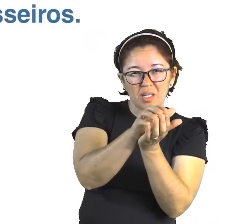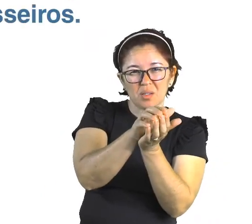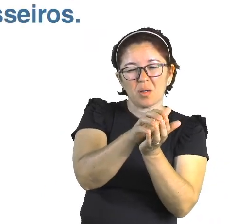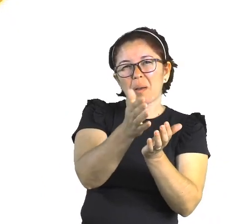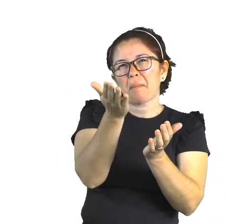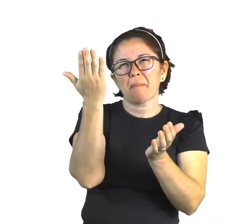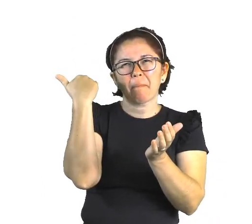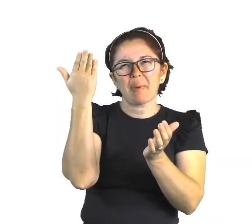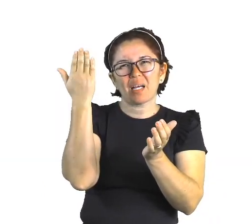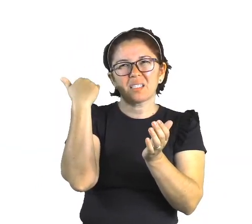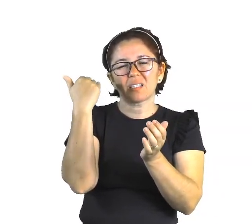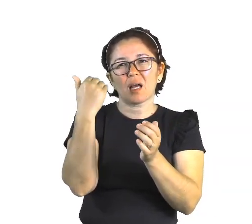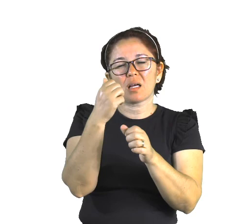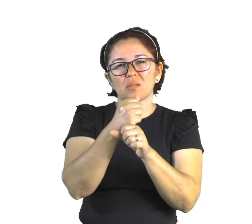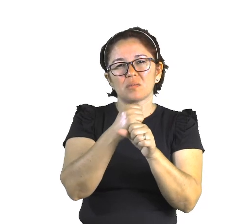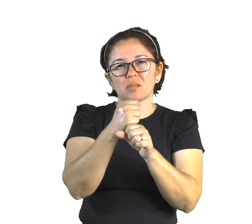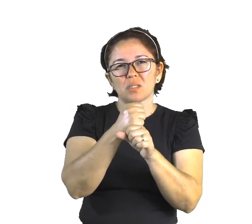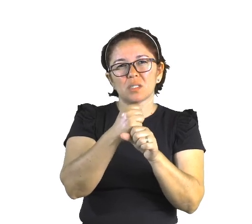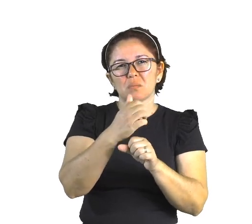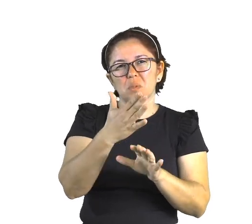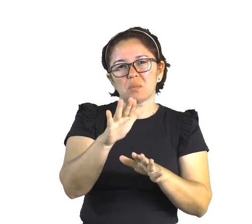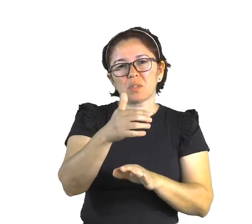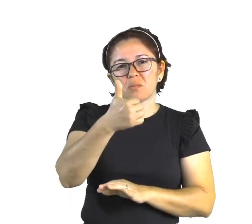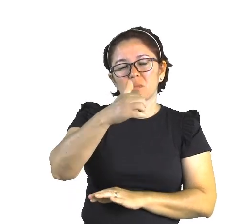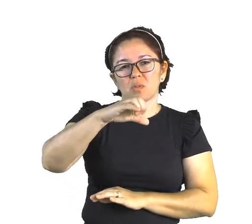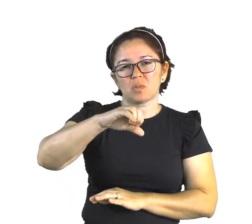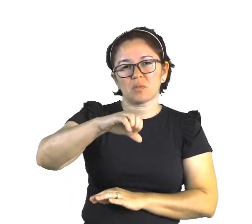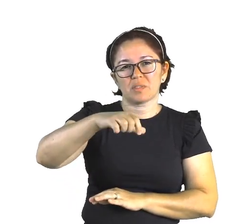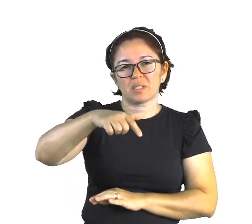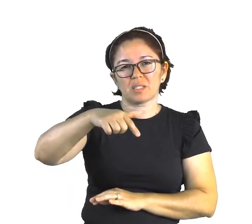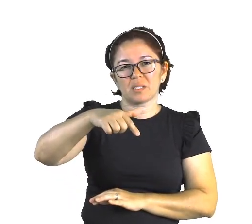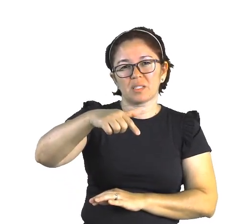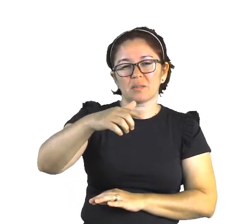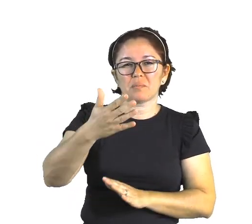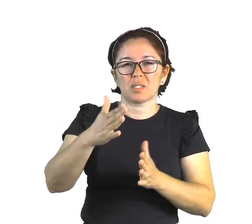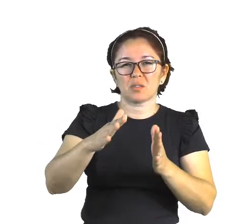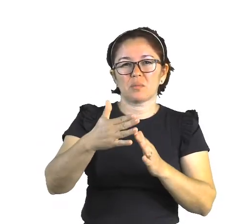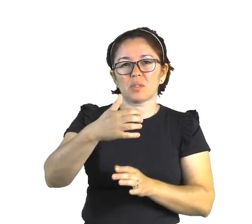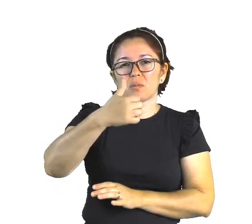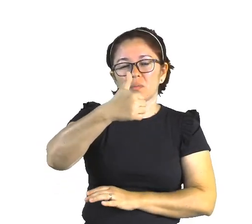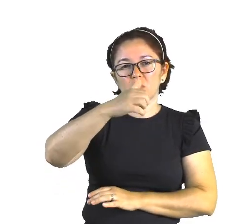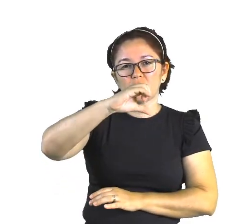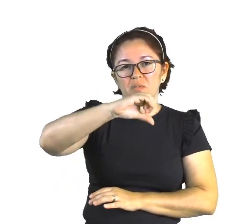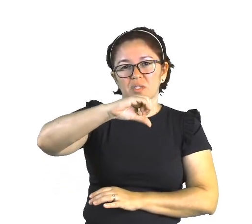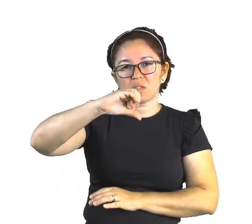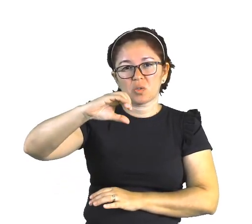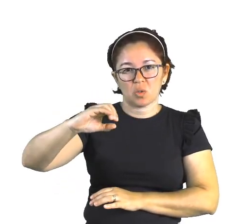para cá, foram reconhecidos pela FUNAI e mantêm, já podem ter seu território, a sua terra